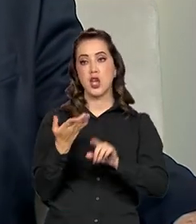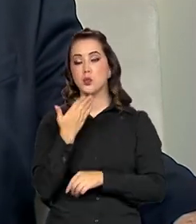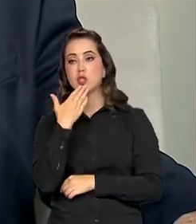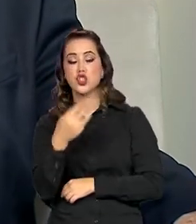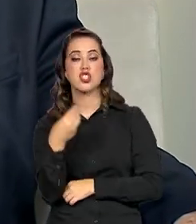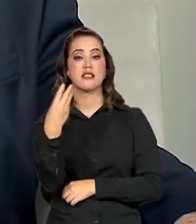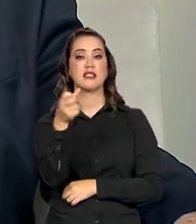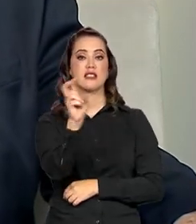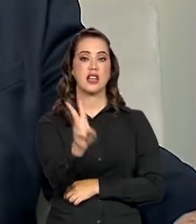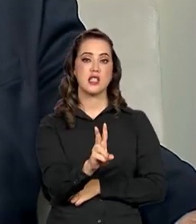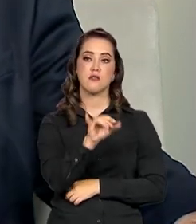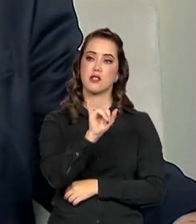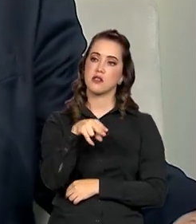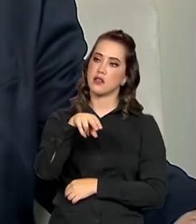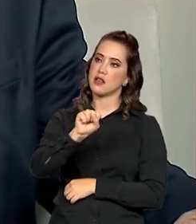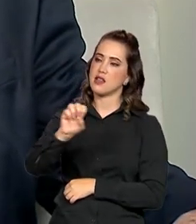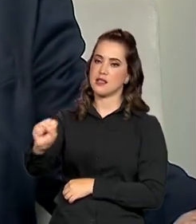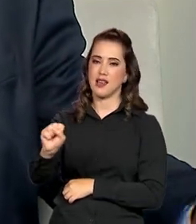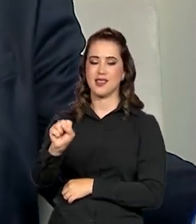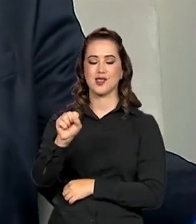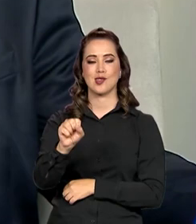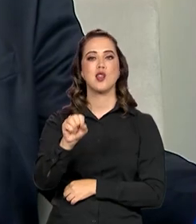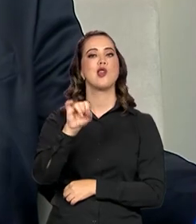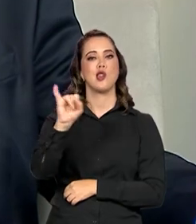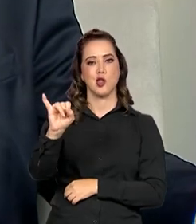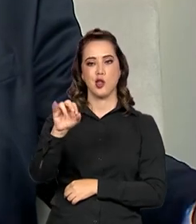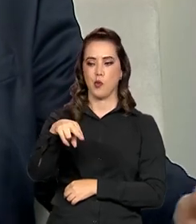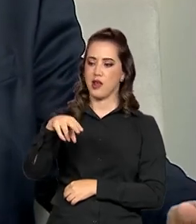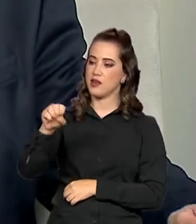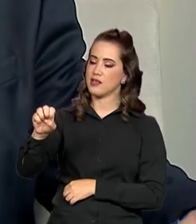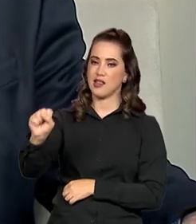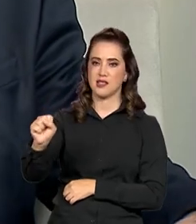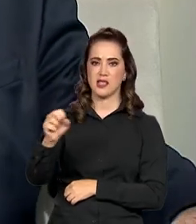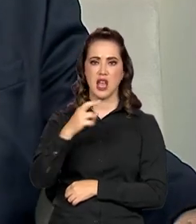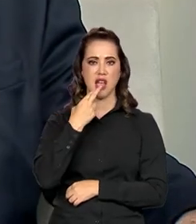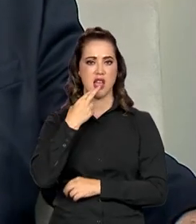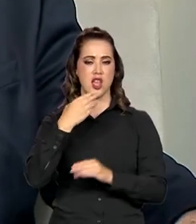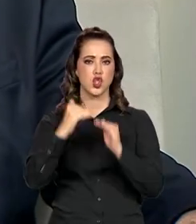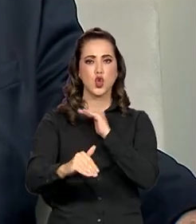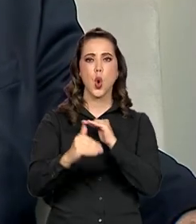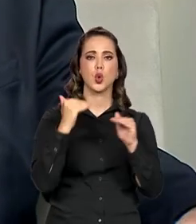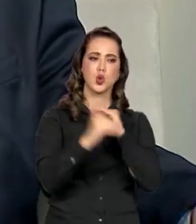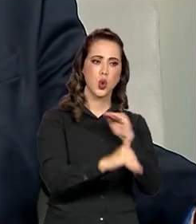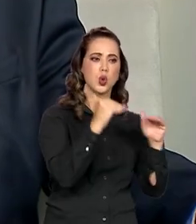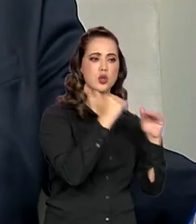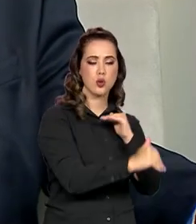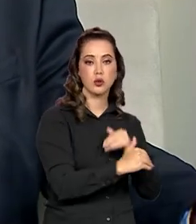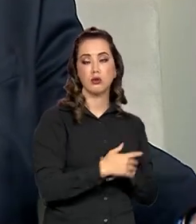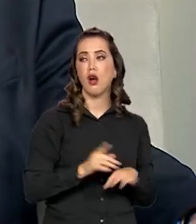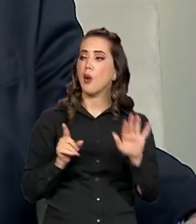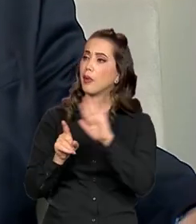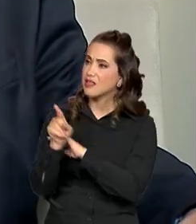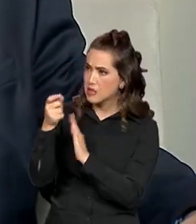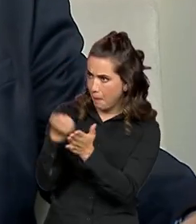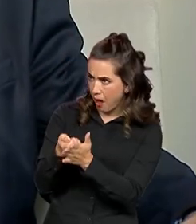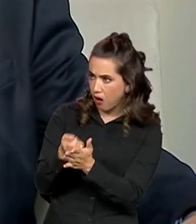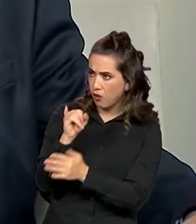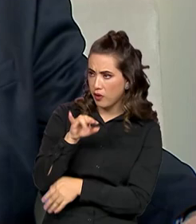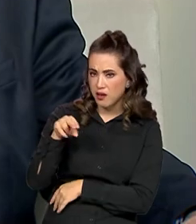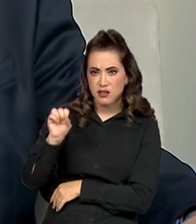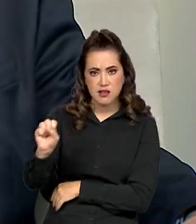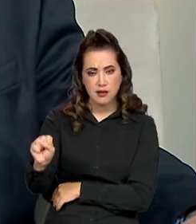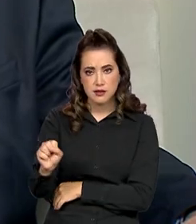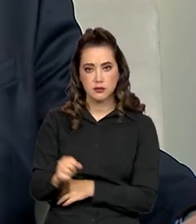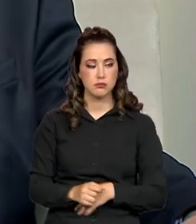recusou os três pedidos. Eu perguntei, mas o senhor paga o INSS? Não. Então, o pode dar sem